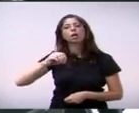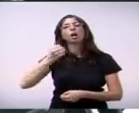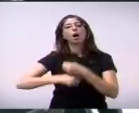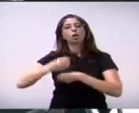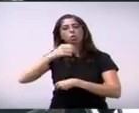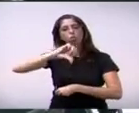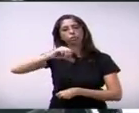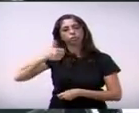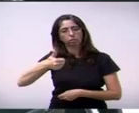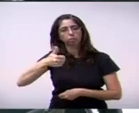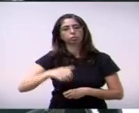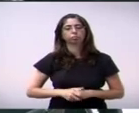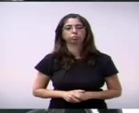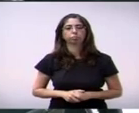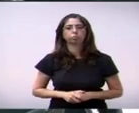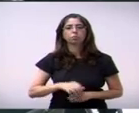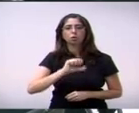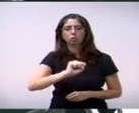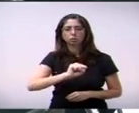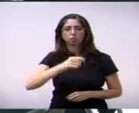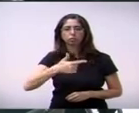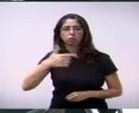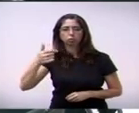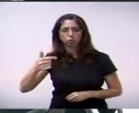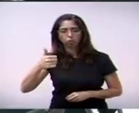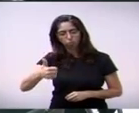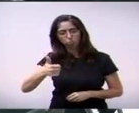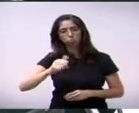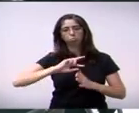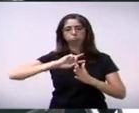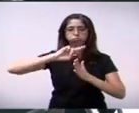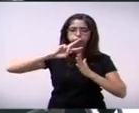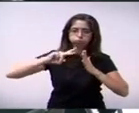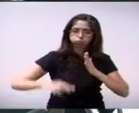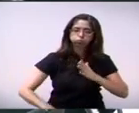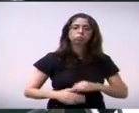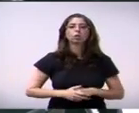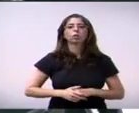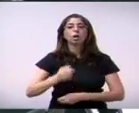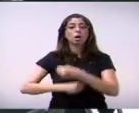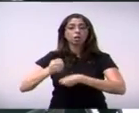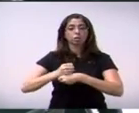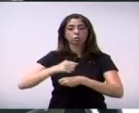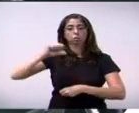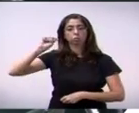821, 855, barra 87.